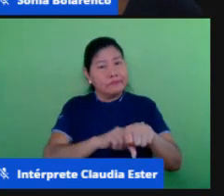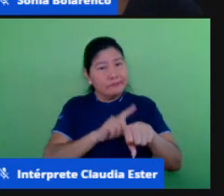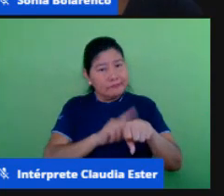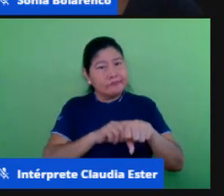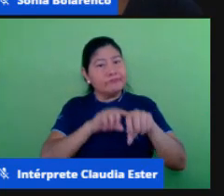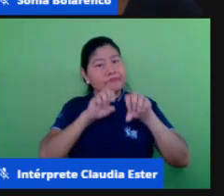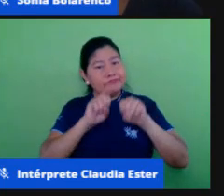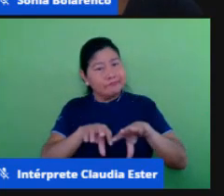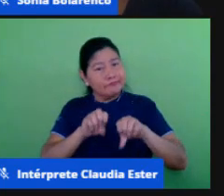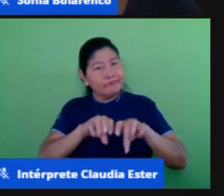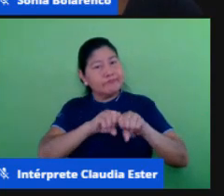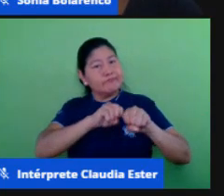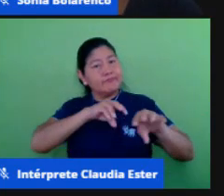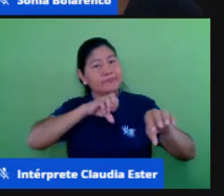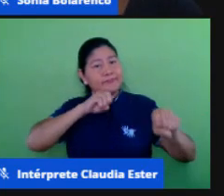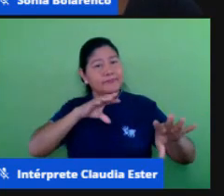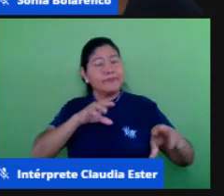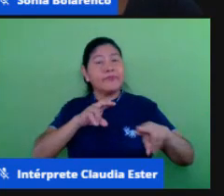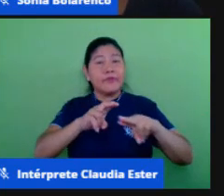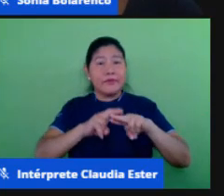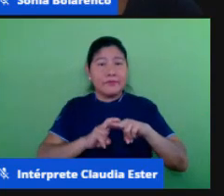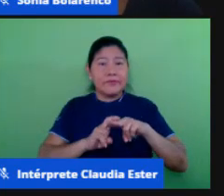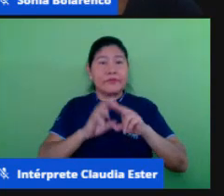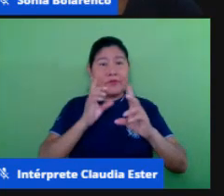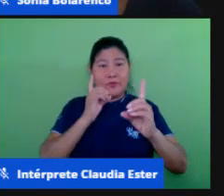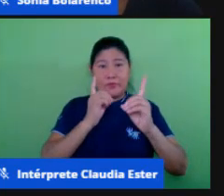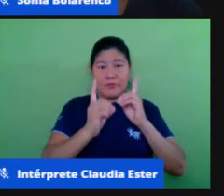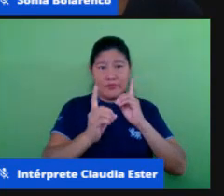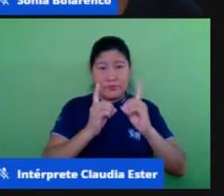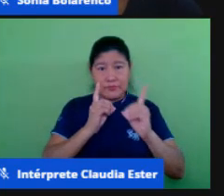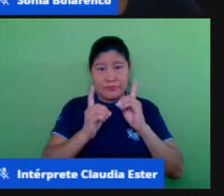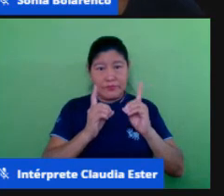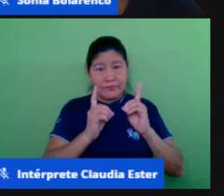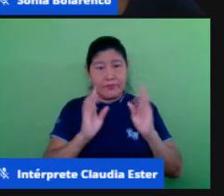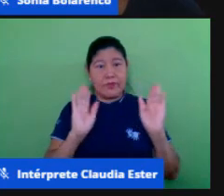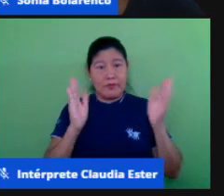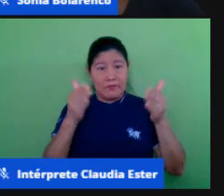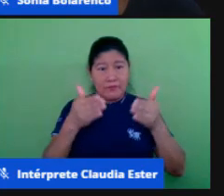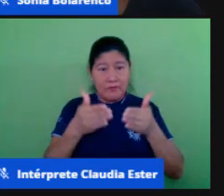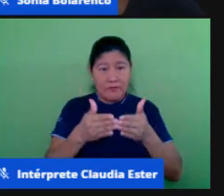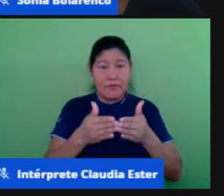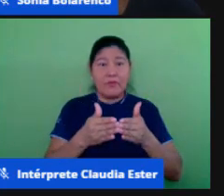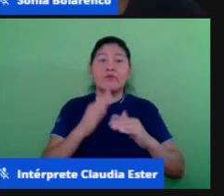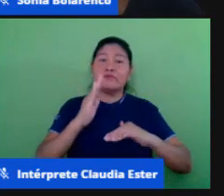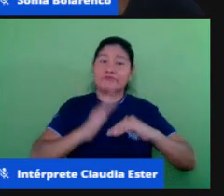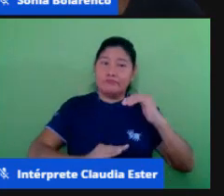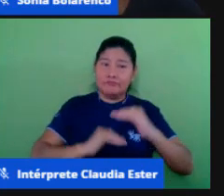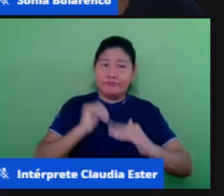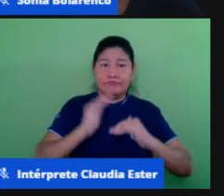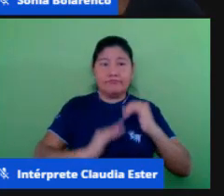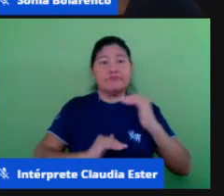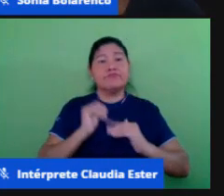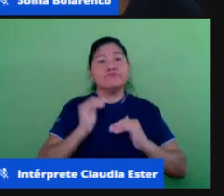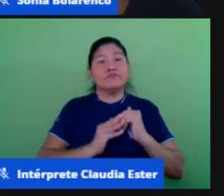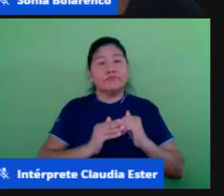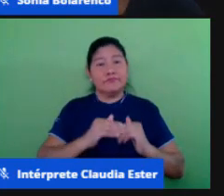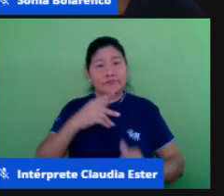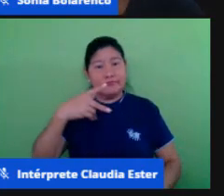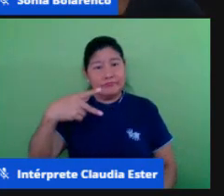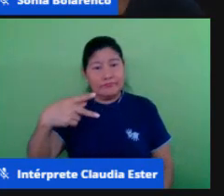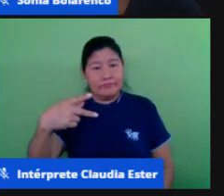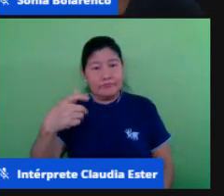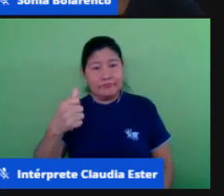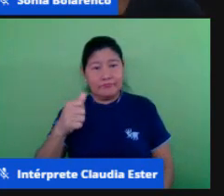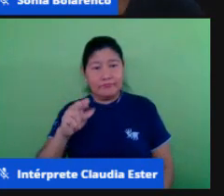o nosso diálogo profícuo com o Paulo Freire vai nos conduzir nessas três